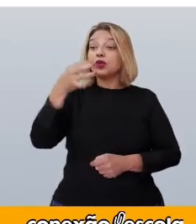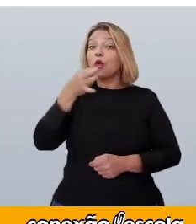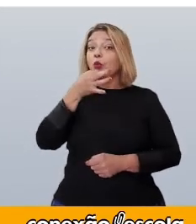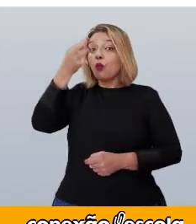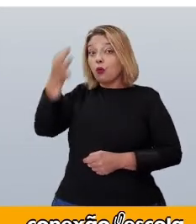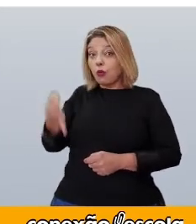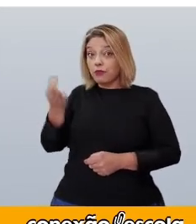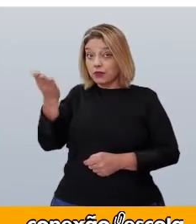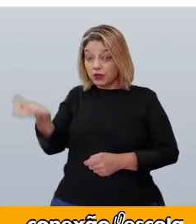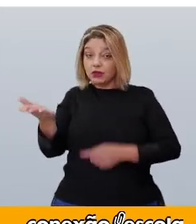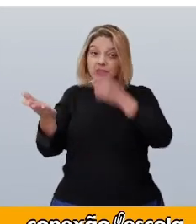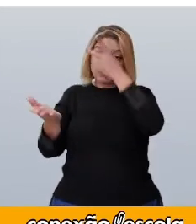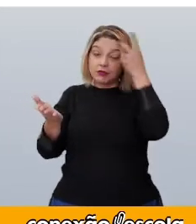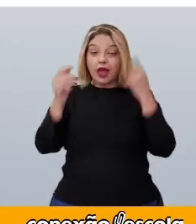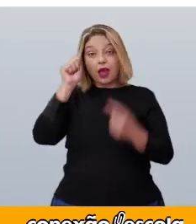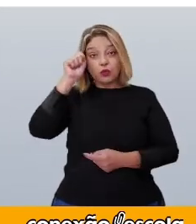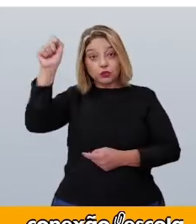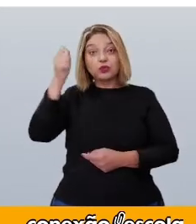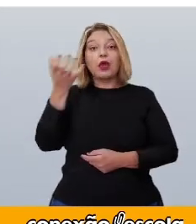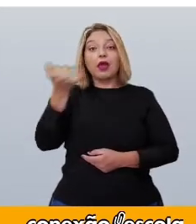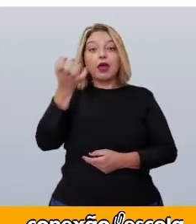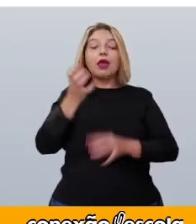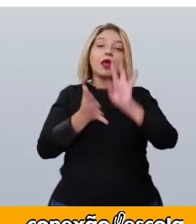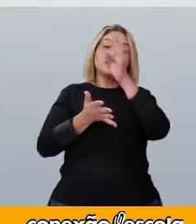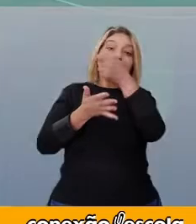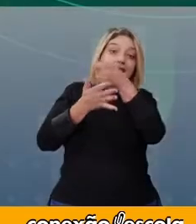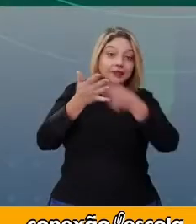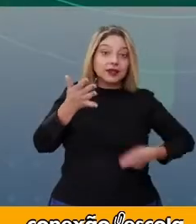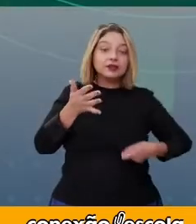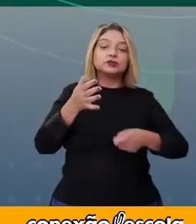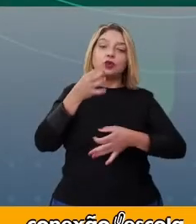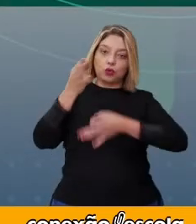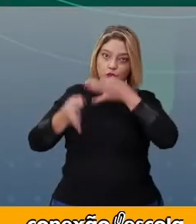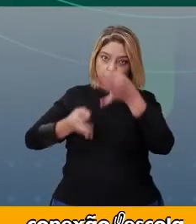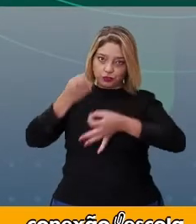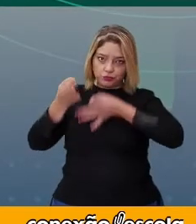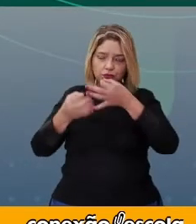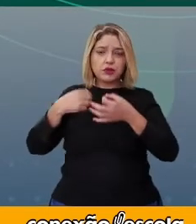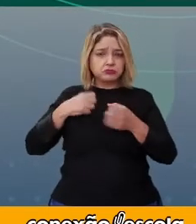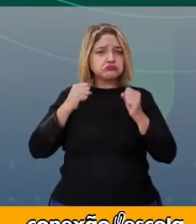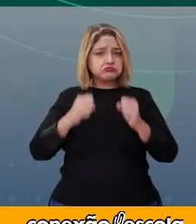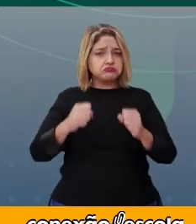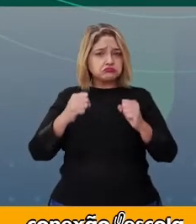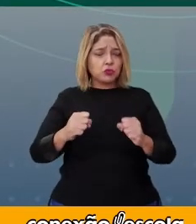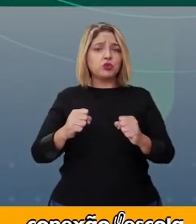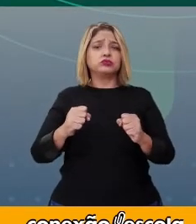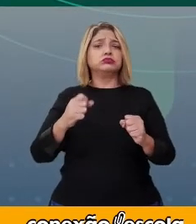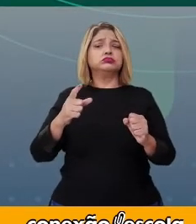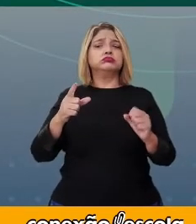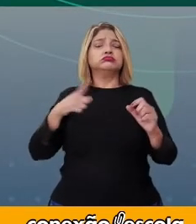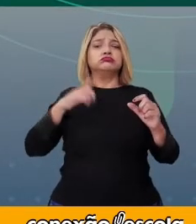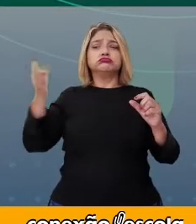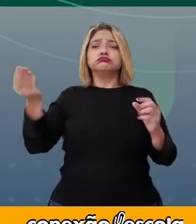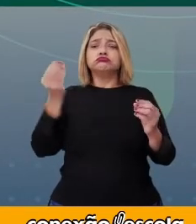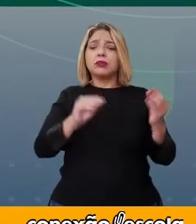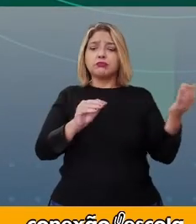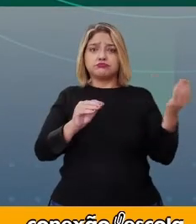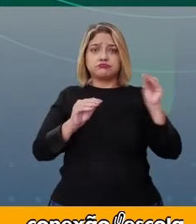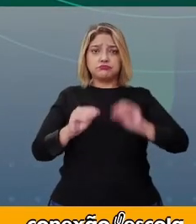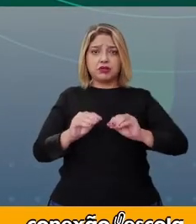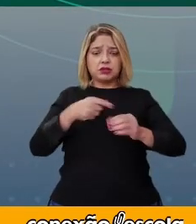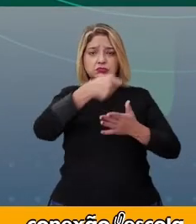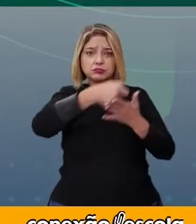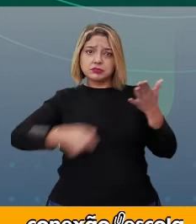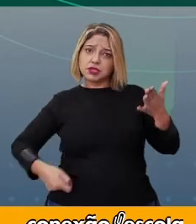em um texto argumentativo? Será se eu posso usar os dois em um texto? Em quais